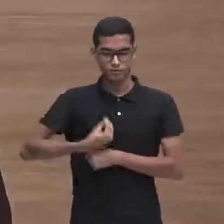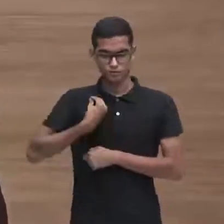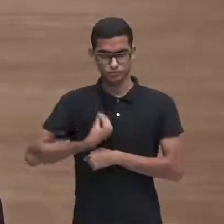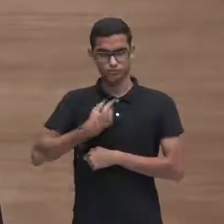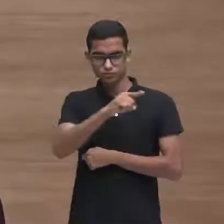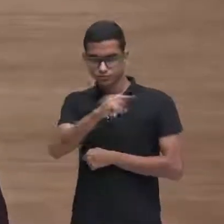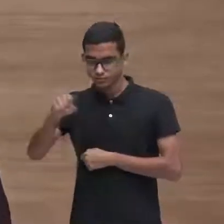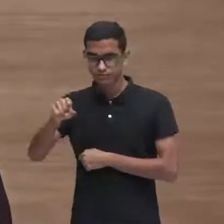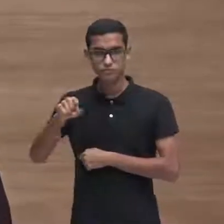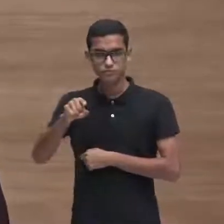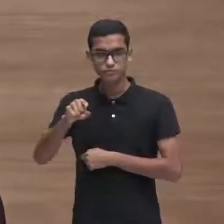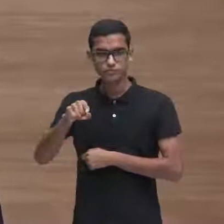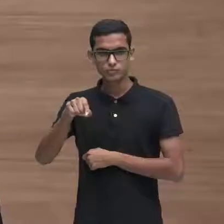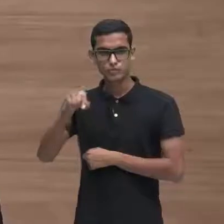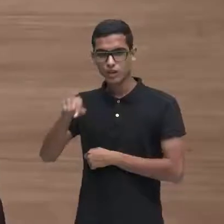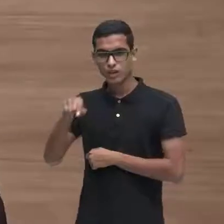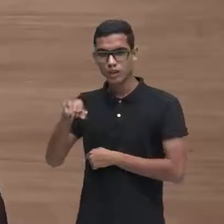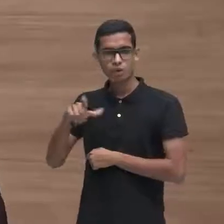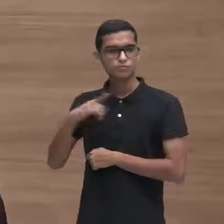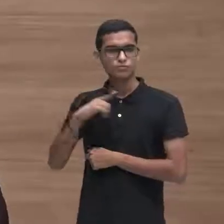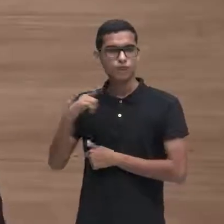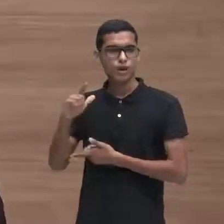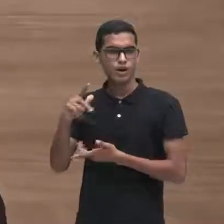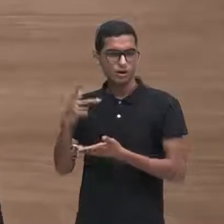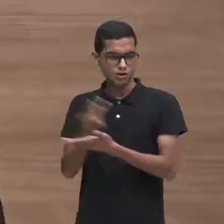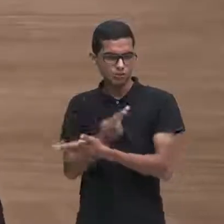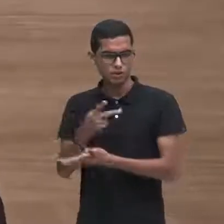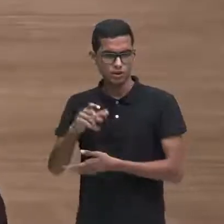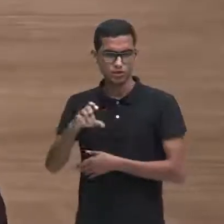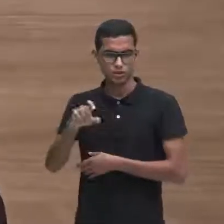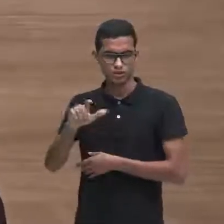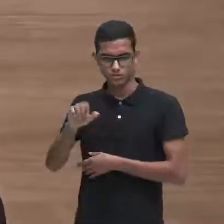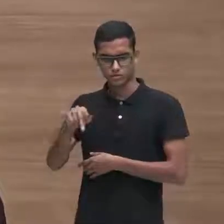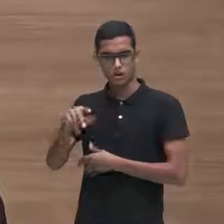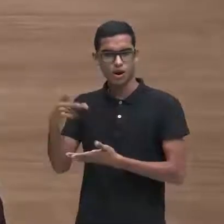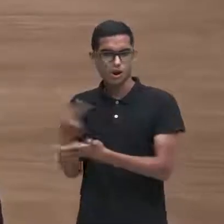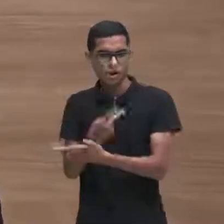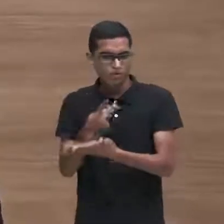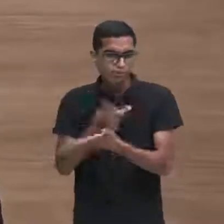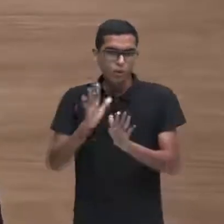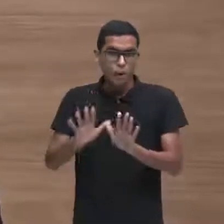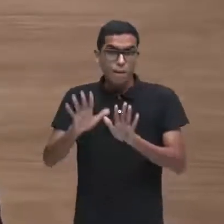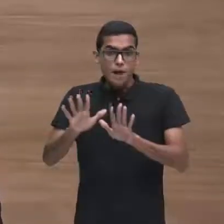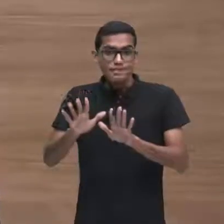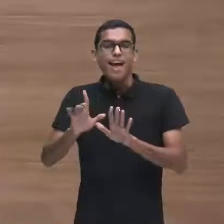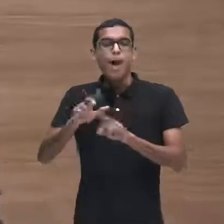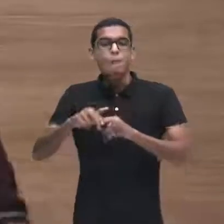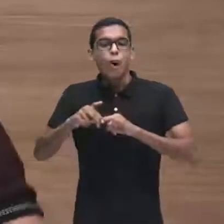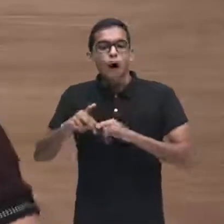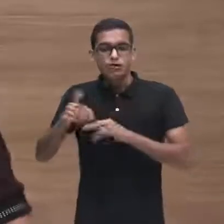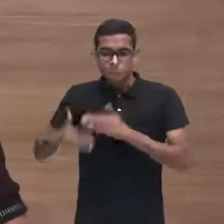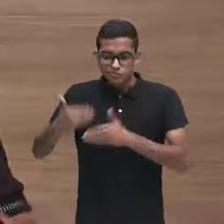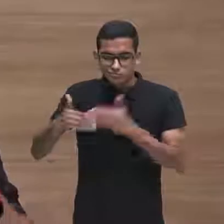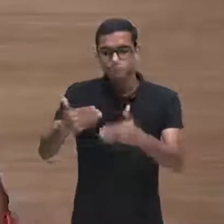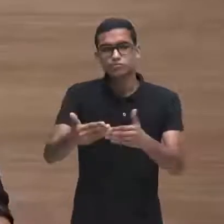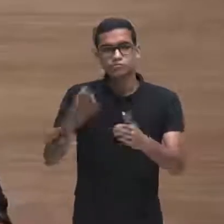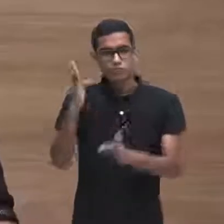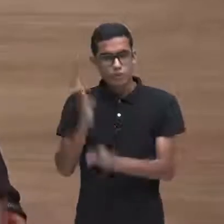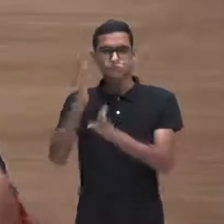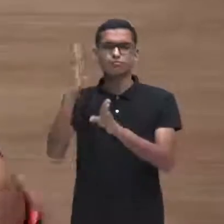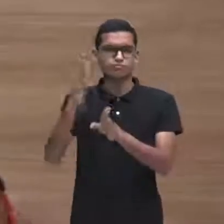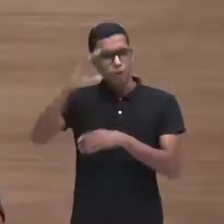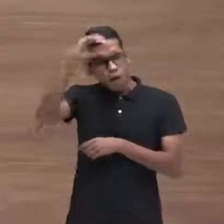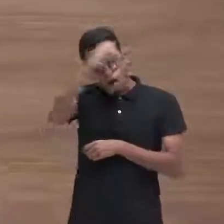equivocam porque querem se equivocar é como eu falei eles estão num processo de descoberta eles estão num processo de